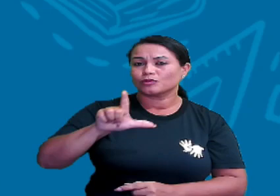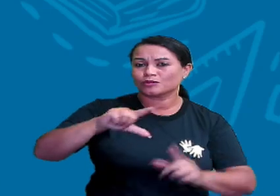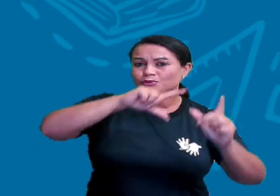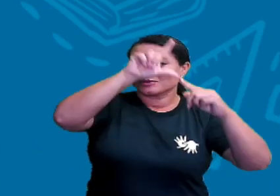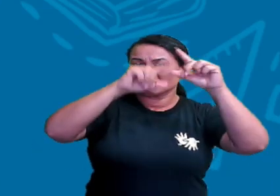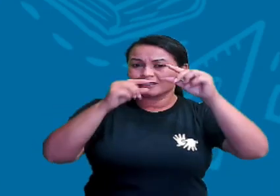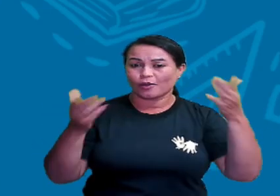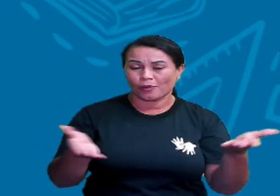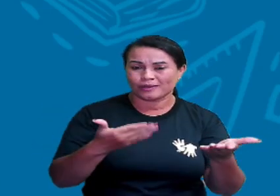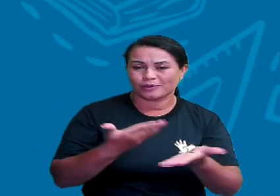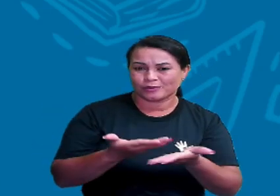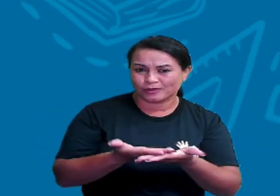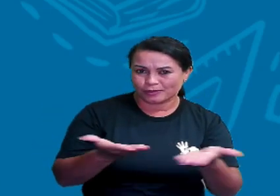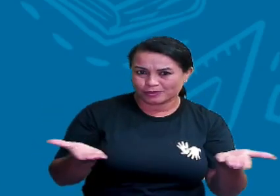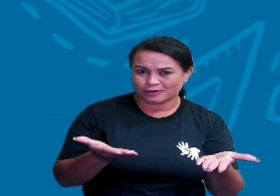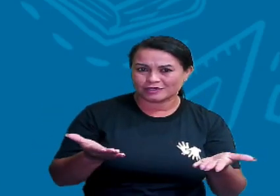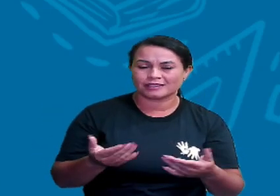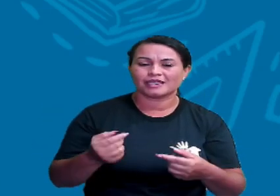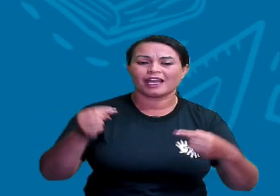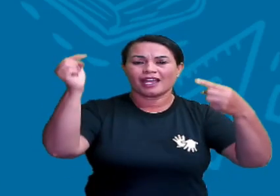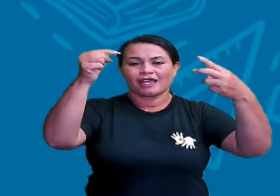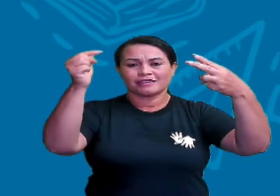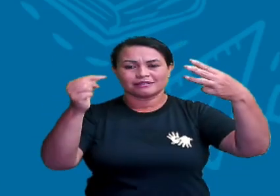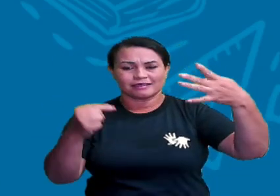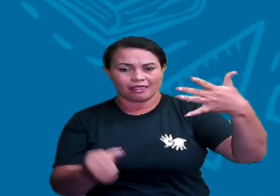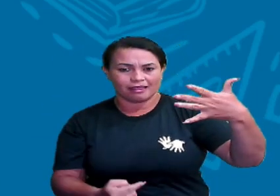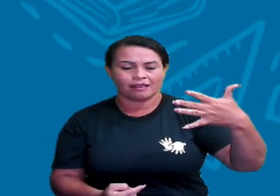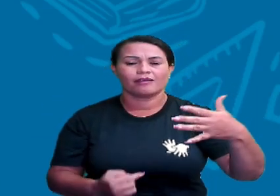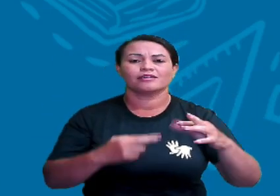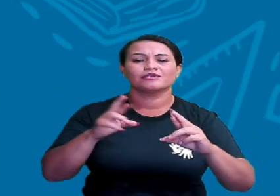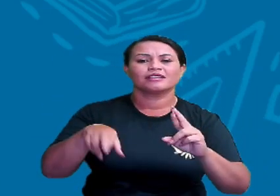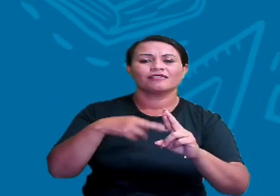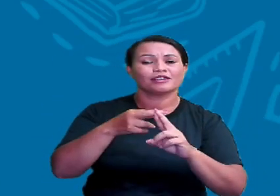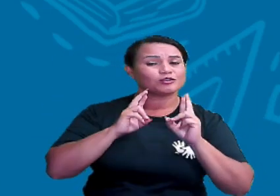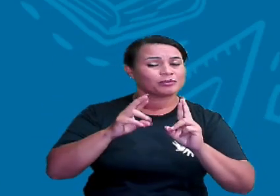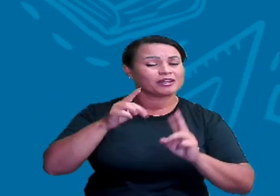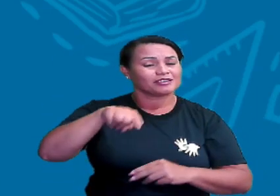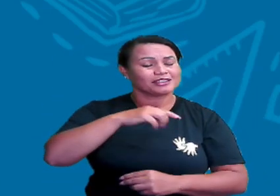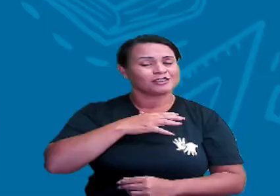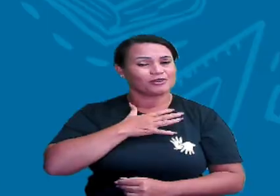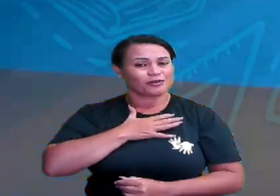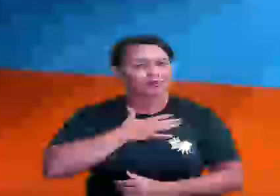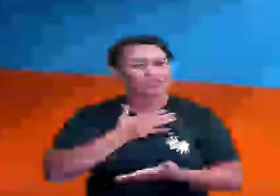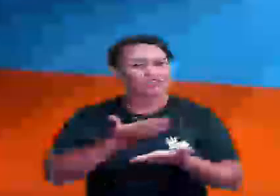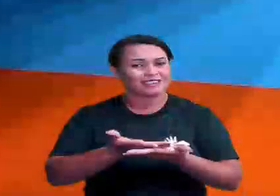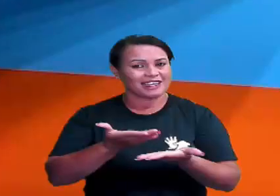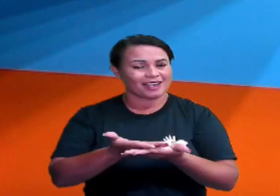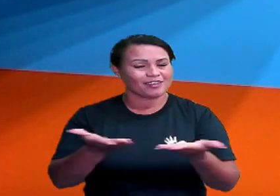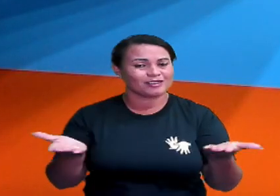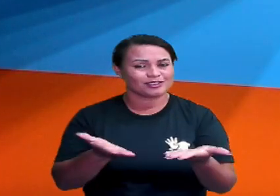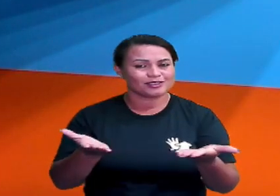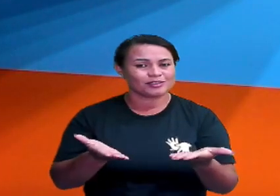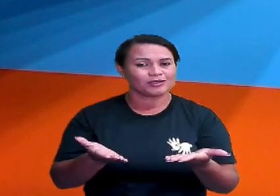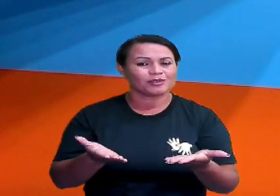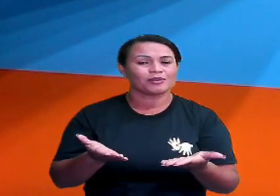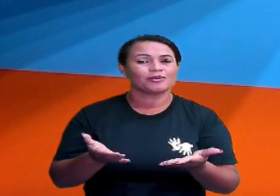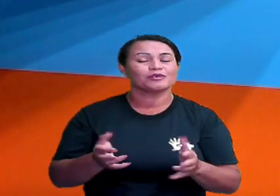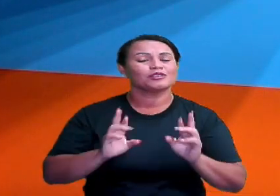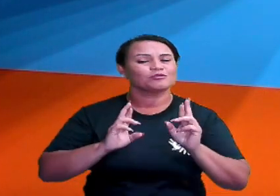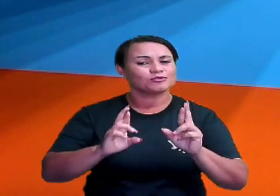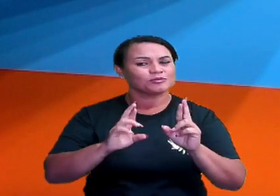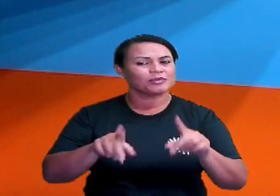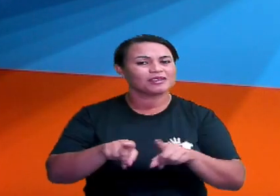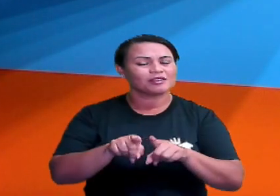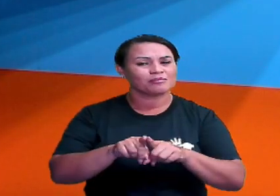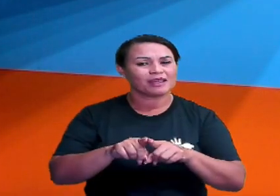nossa aula de hoje. Essas aqui são as nossas referências. E eu espero que vocês tenham gostado da nossa aula de hoje. Eu espero